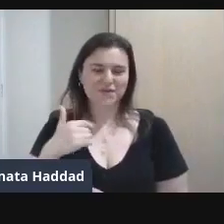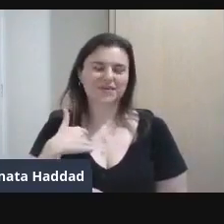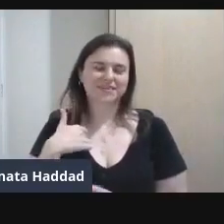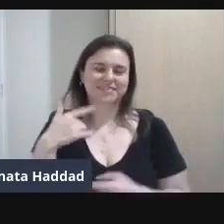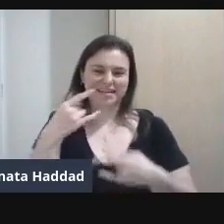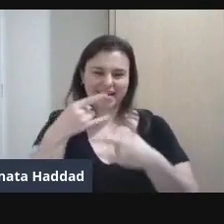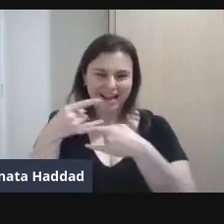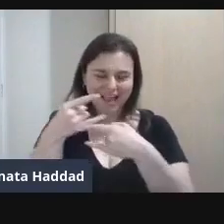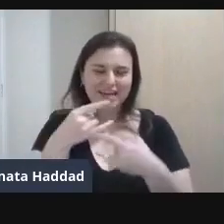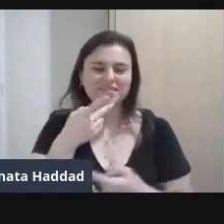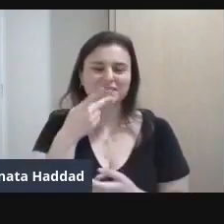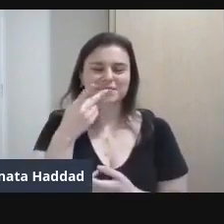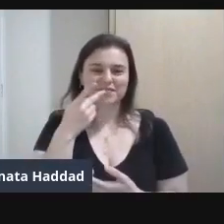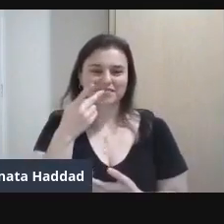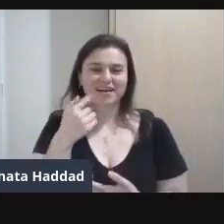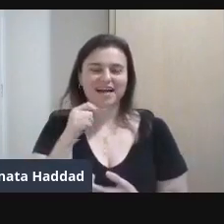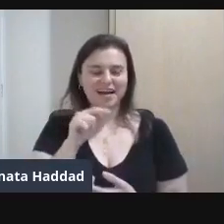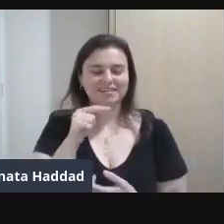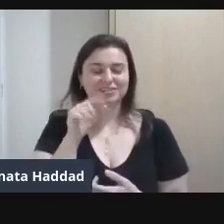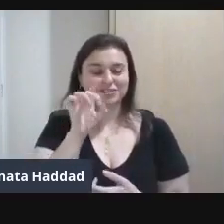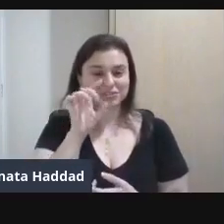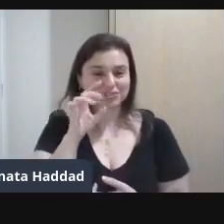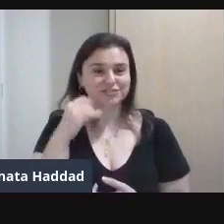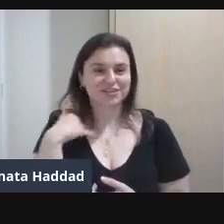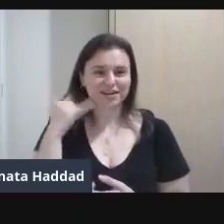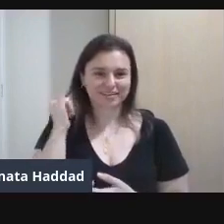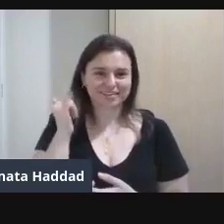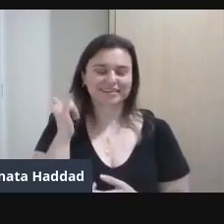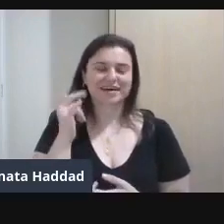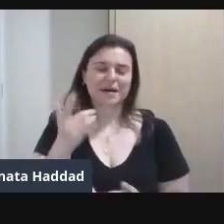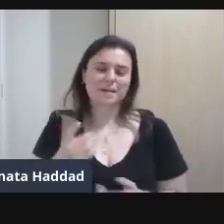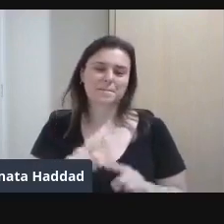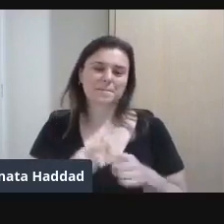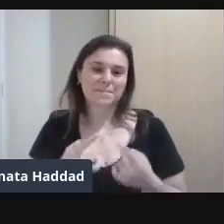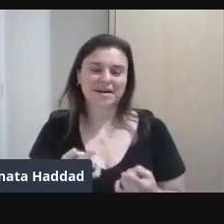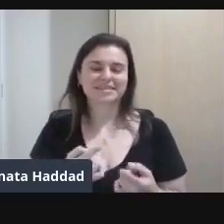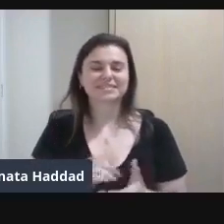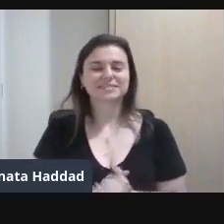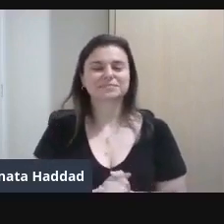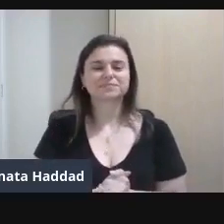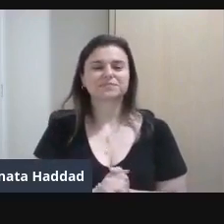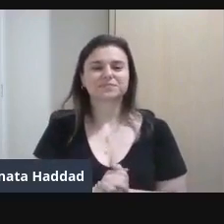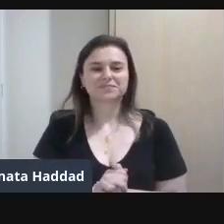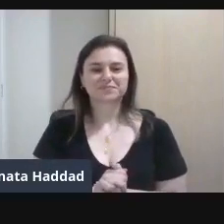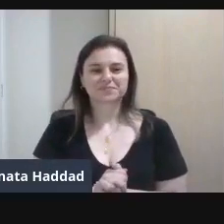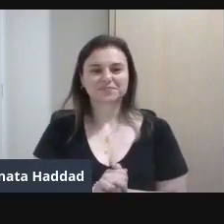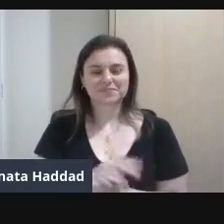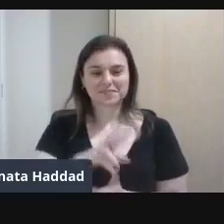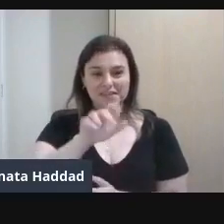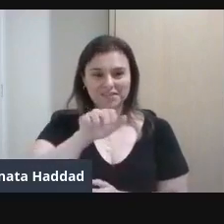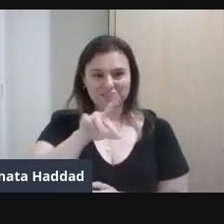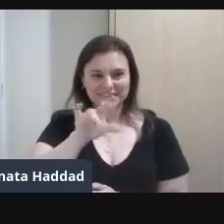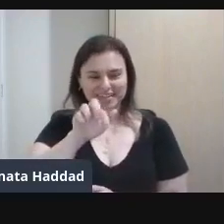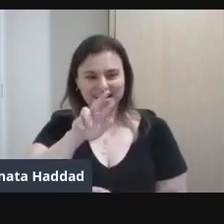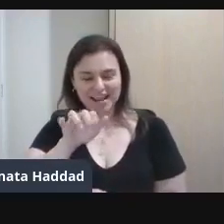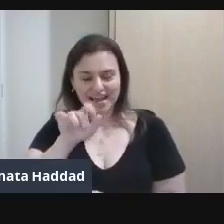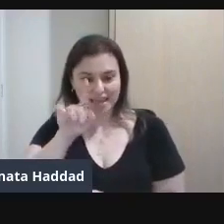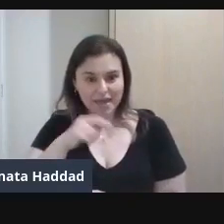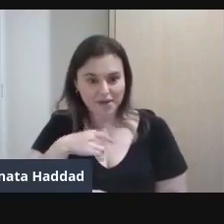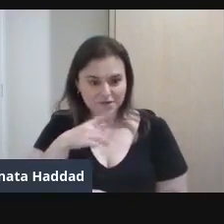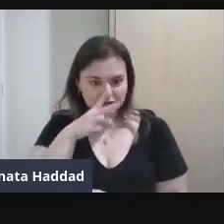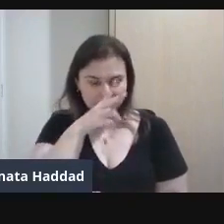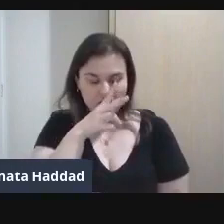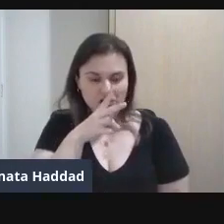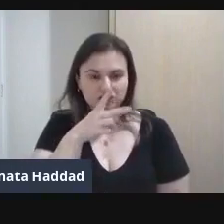conto Minha gente Olha só Deve ter umas Dez linhas Mas como disse O Vanderlei Ali É tão forte Tão